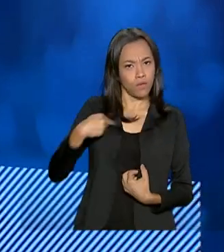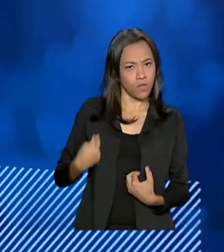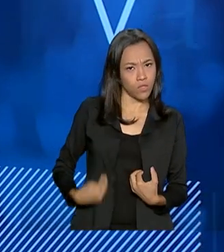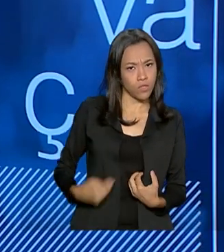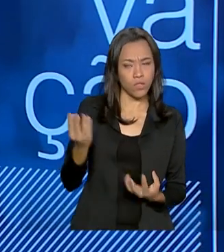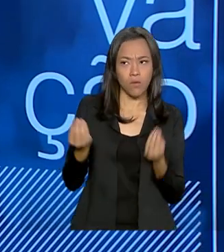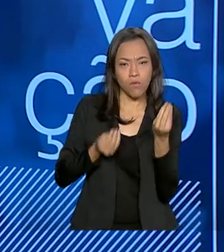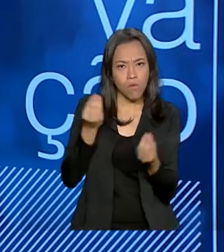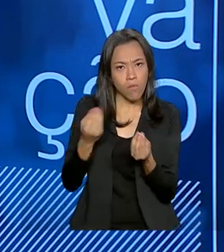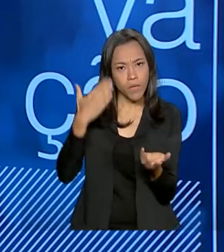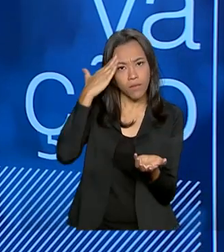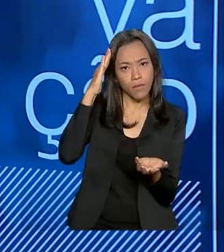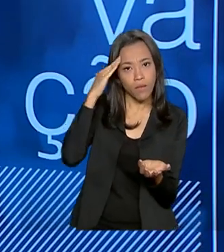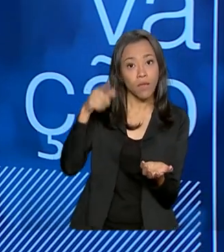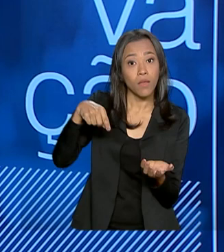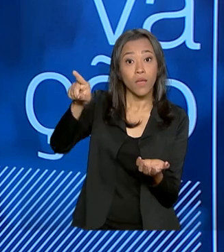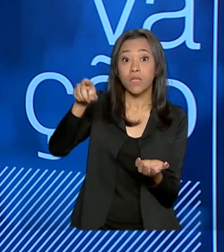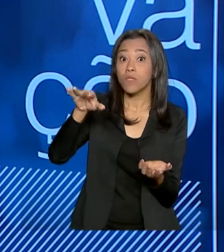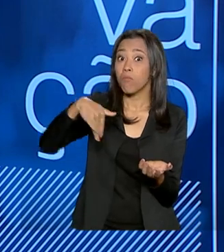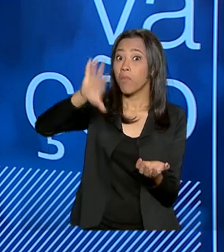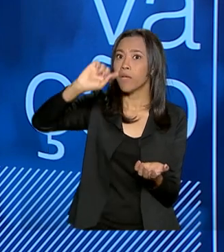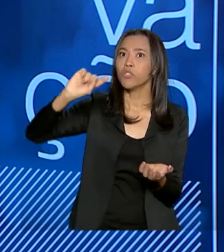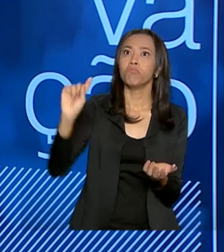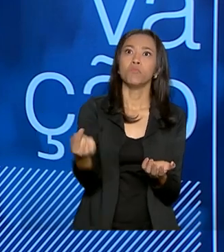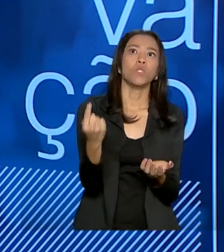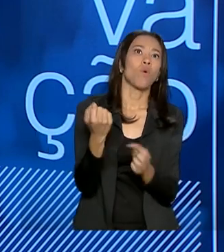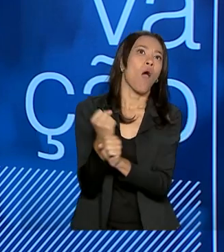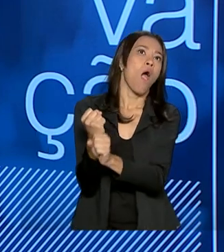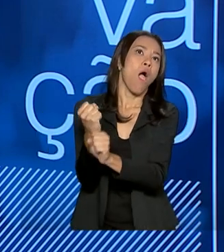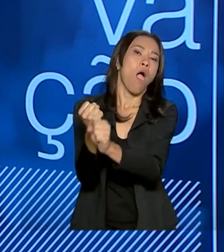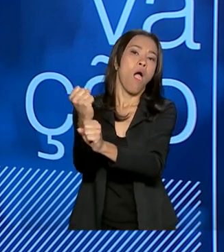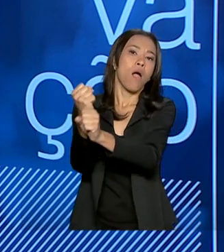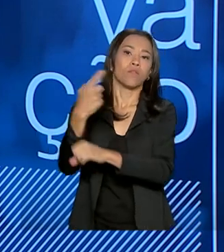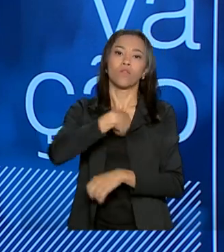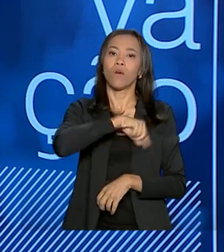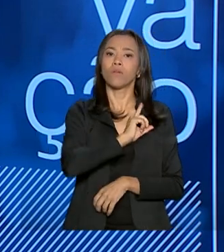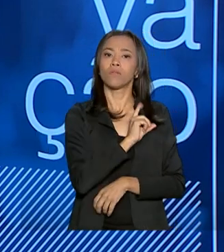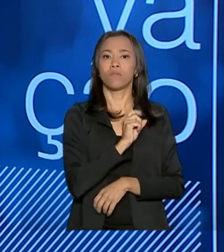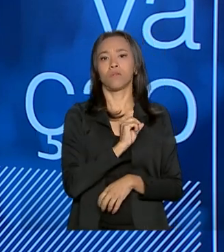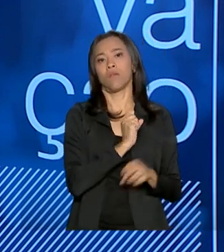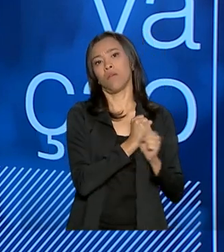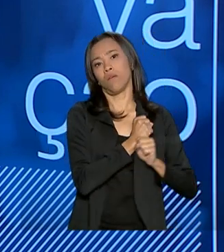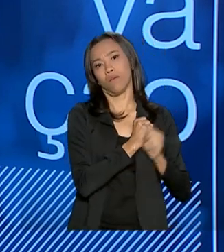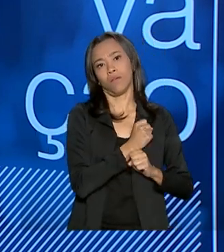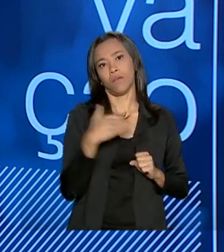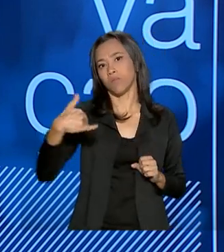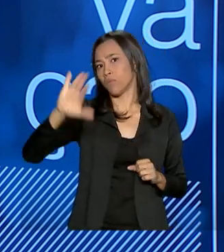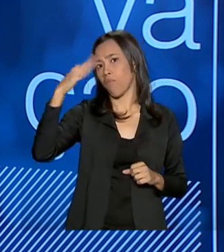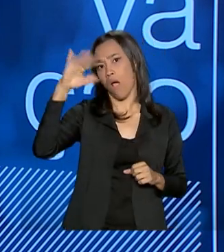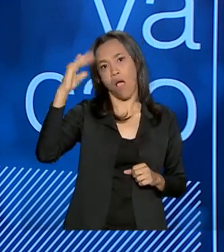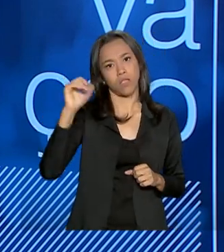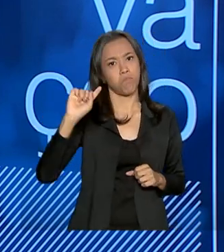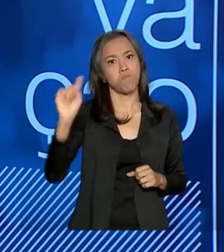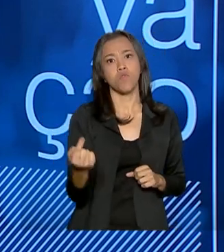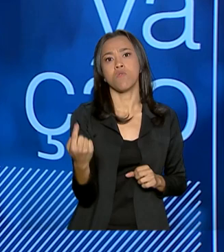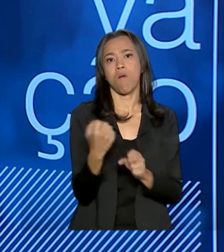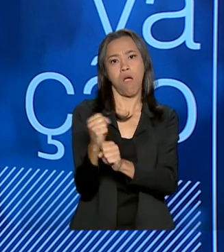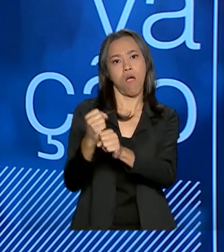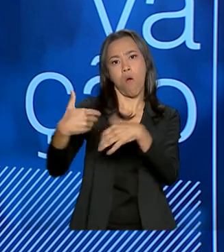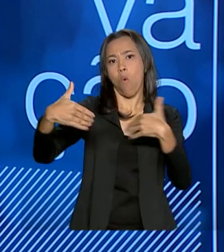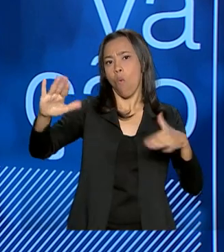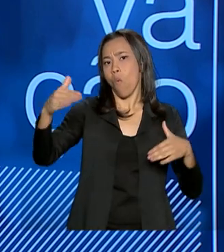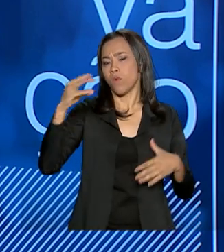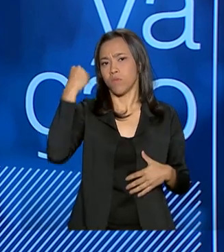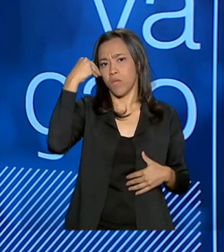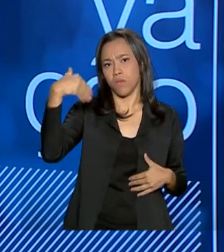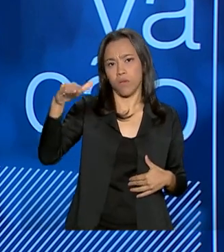Nós somos centenários e eles são milenares. Milenares. Então, a gente tem que entender a psique dele e a China, ela trata muito